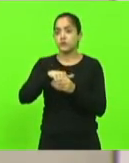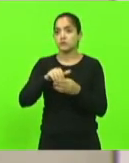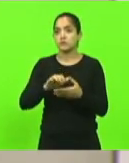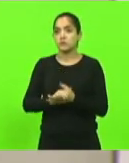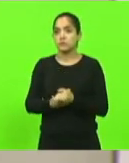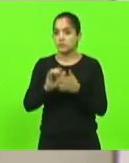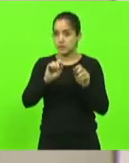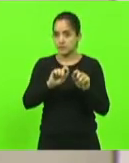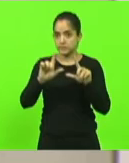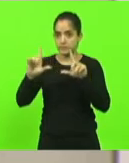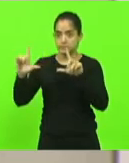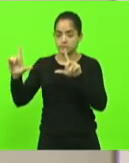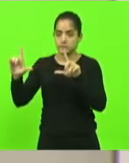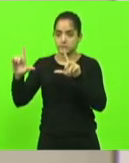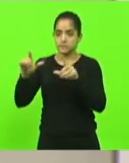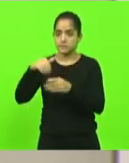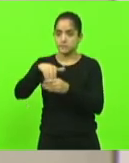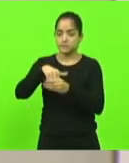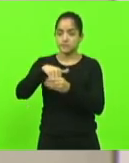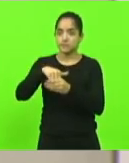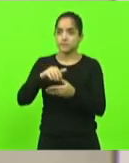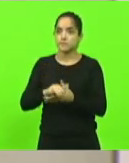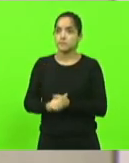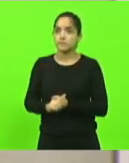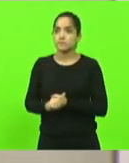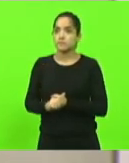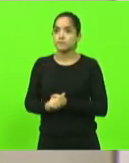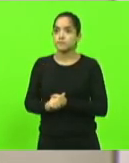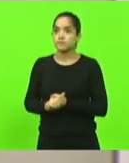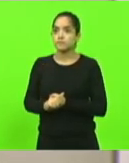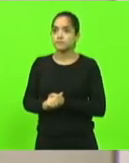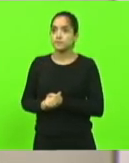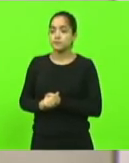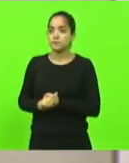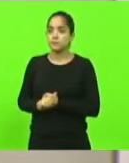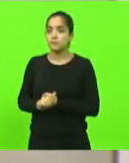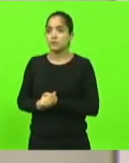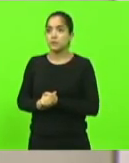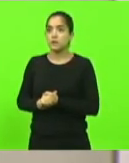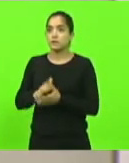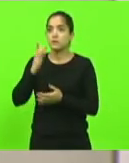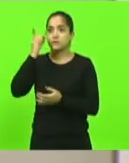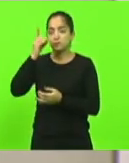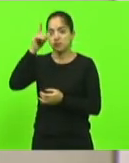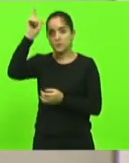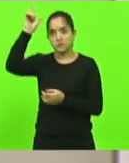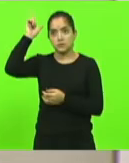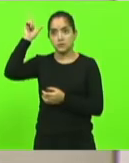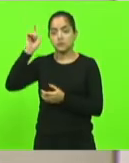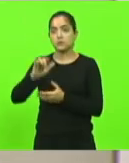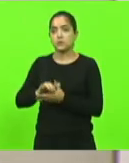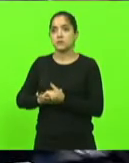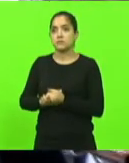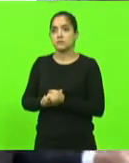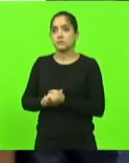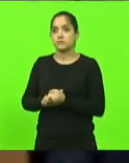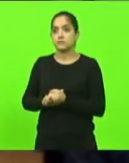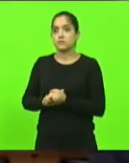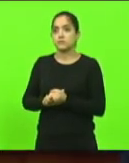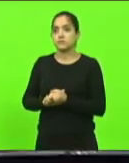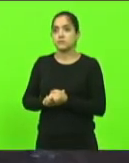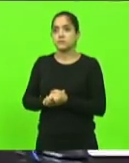para que os senhores e senhores deputados possam exercer seu direito de voto. Para encaminhamento de voto, com a palavra o deputado Sargento Lima. Bom, nessa polícia,